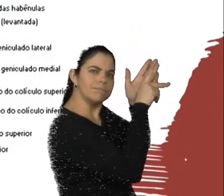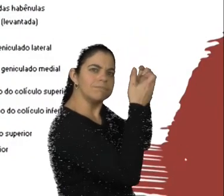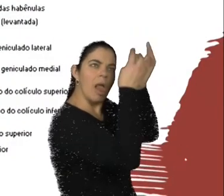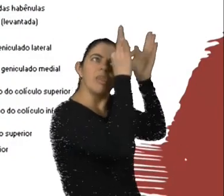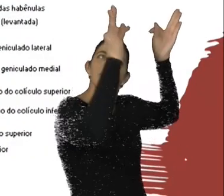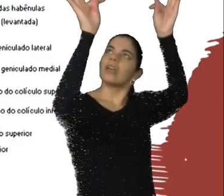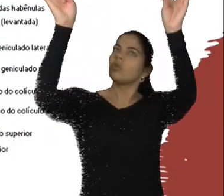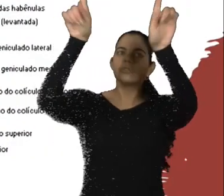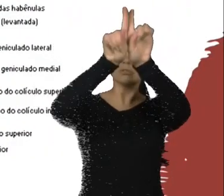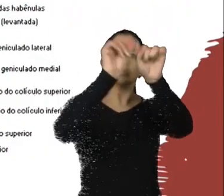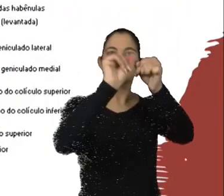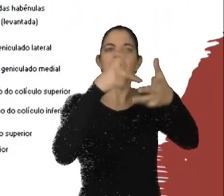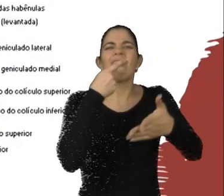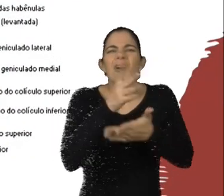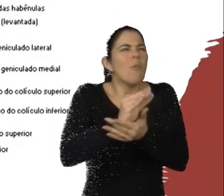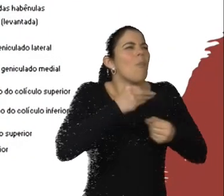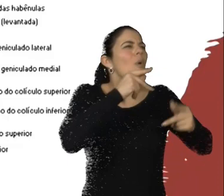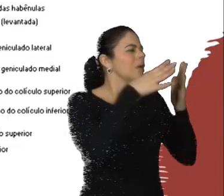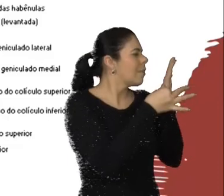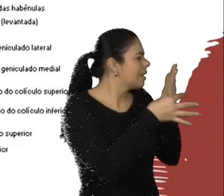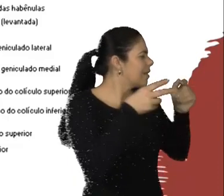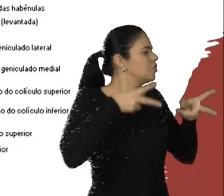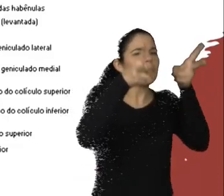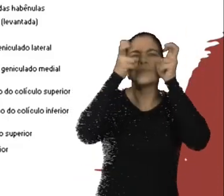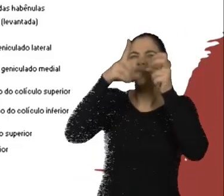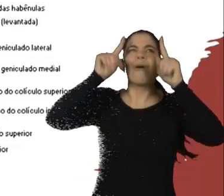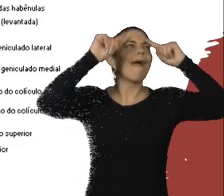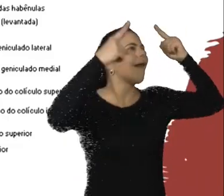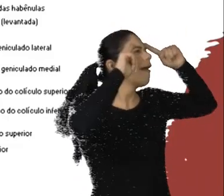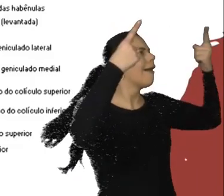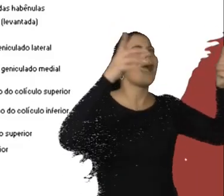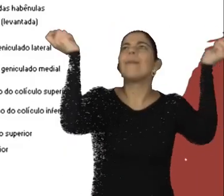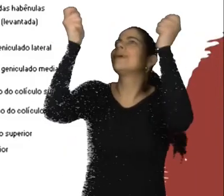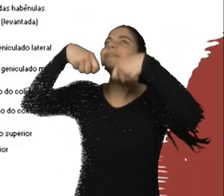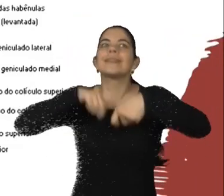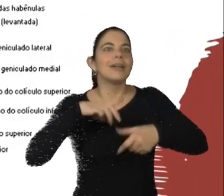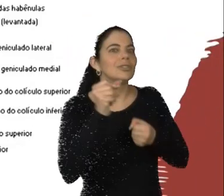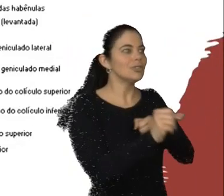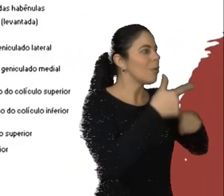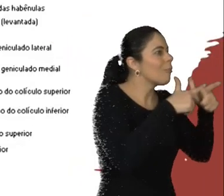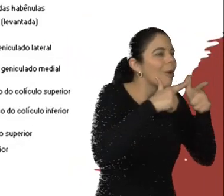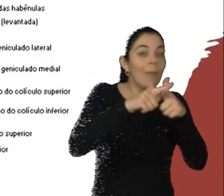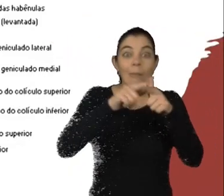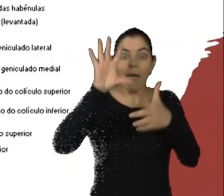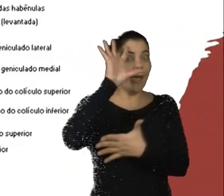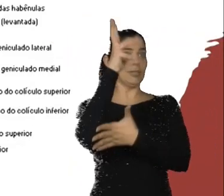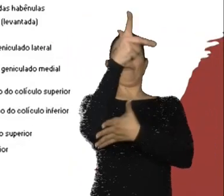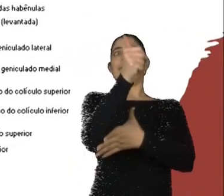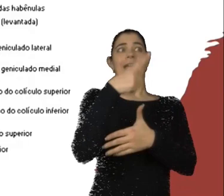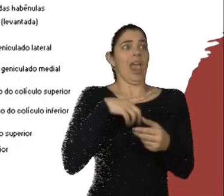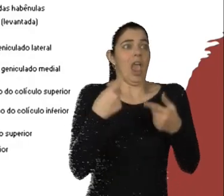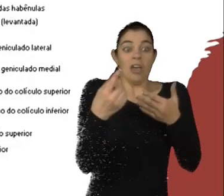habilidade motora, habilidade sensorial, percepção, criatividade, capacidade de lidar com problemas e de resolver questões